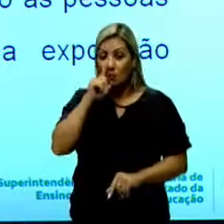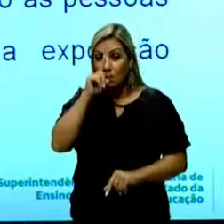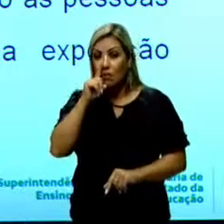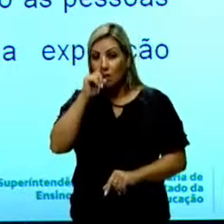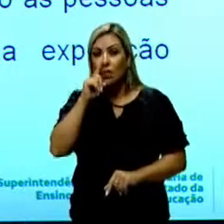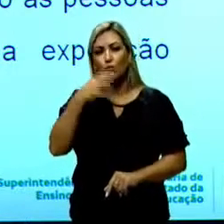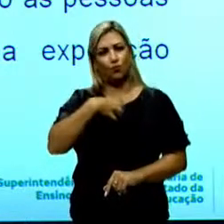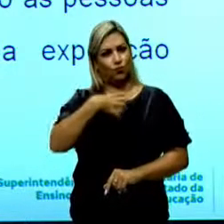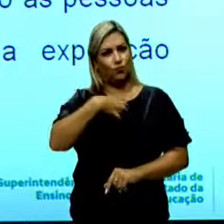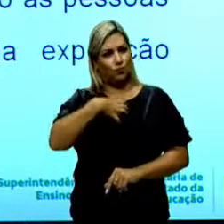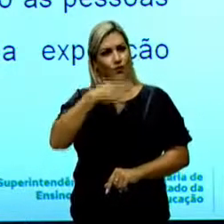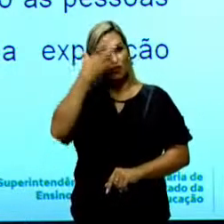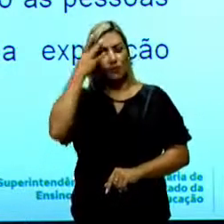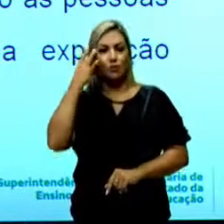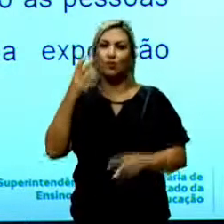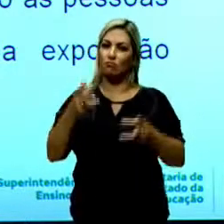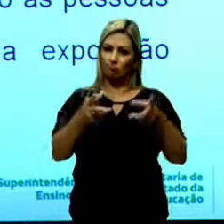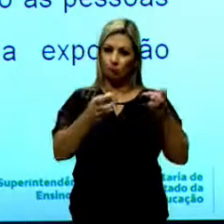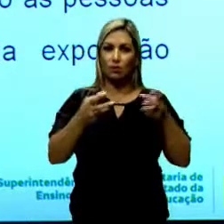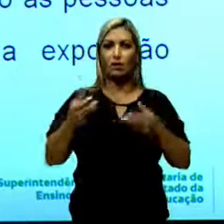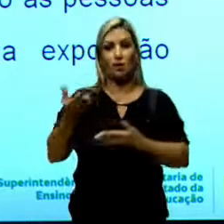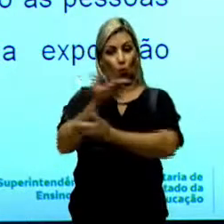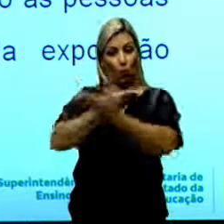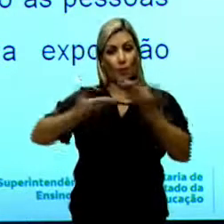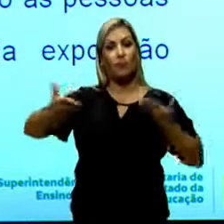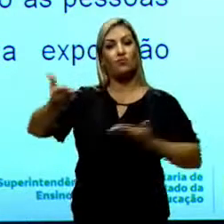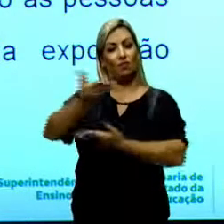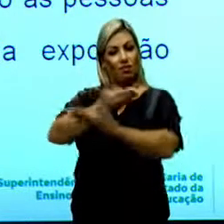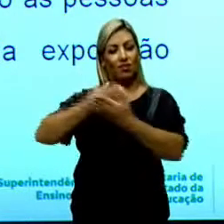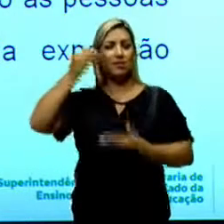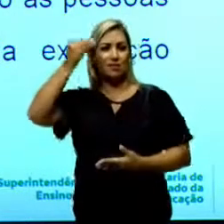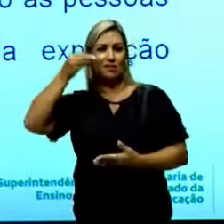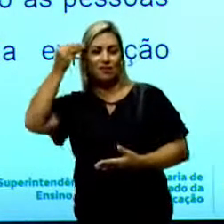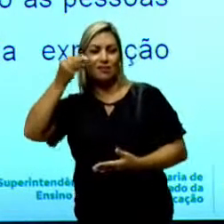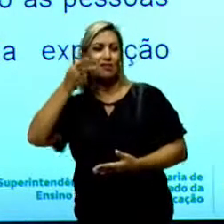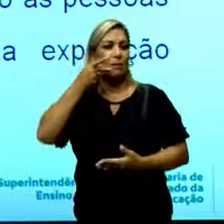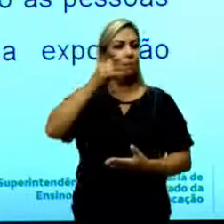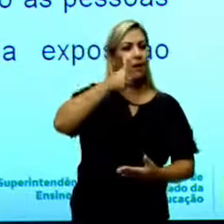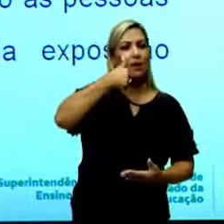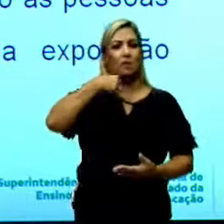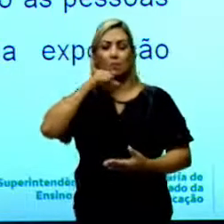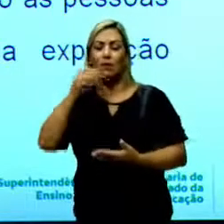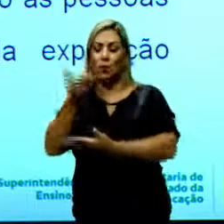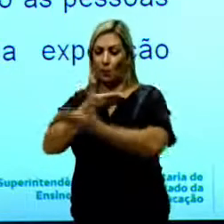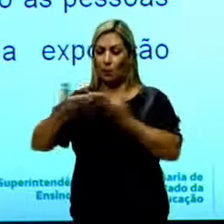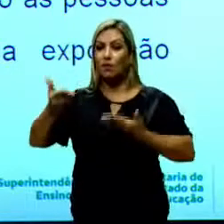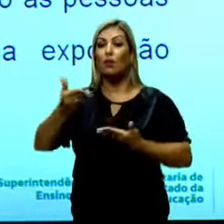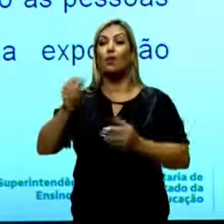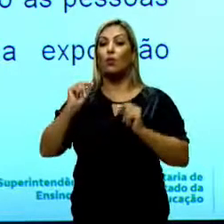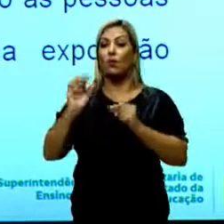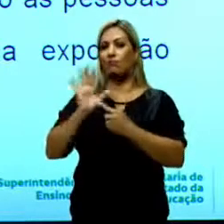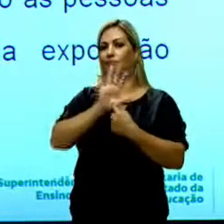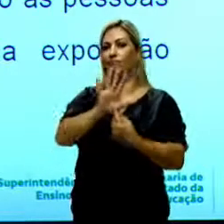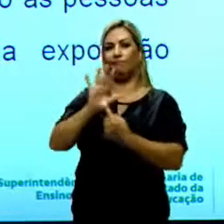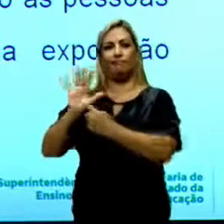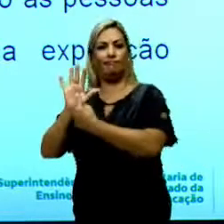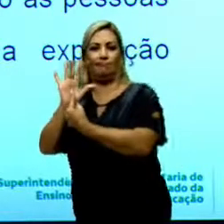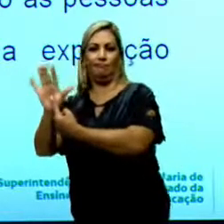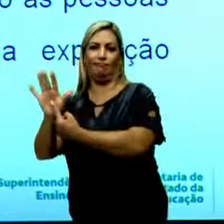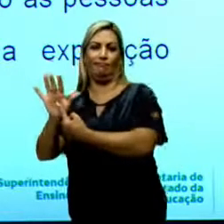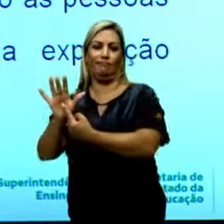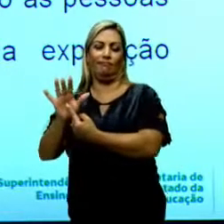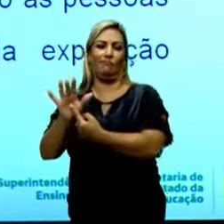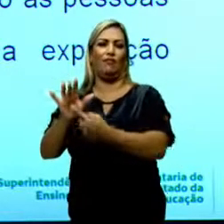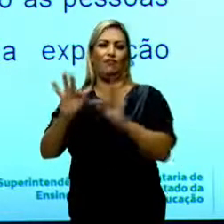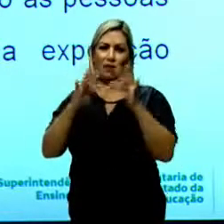no modo como as pessoas estão compartilhando as suas experiências. É a chamada exposição parental